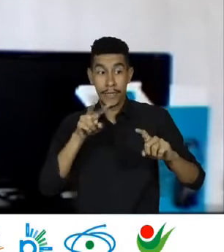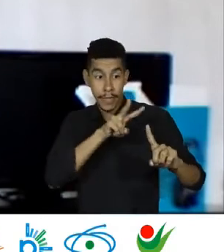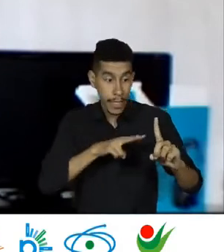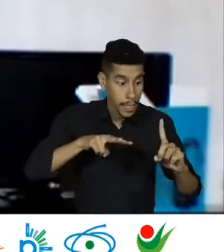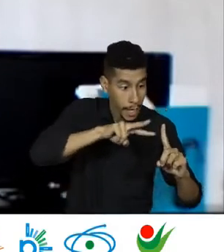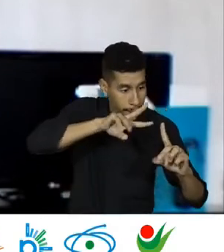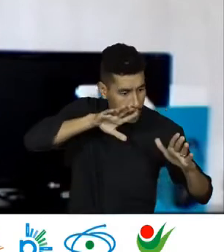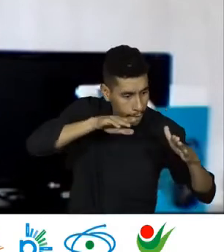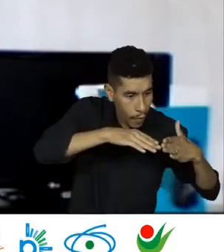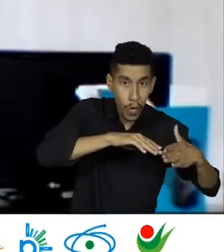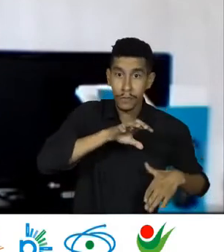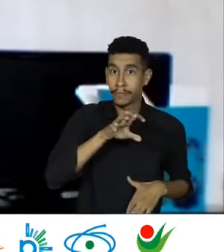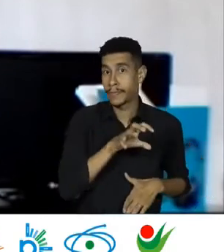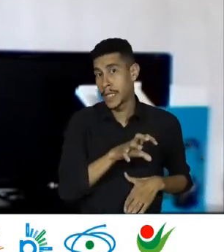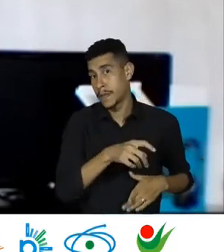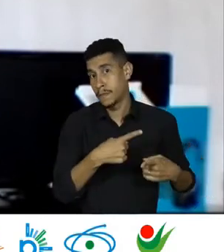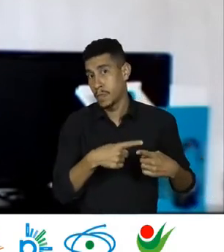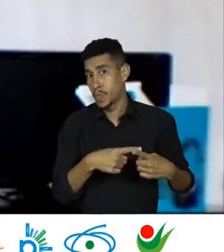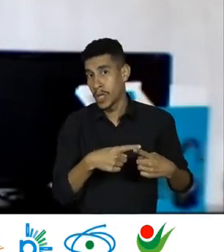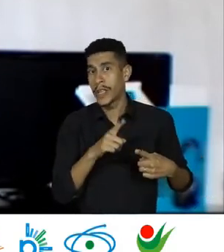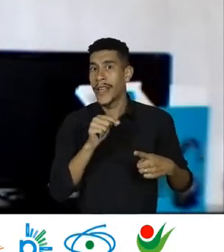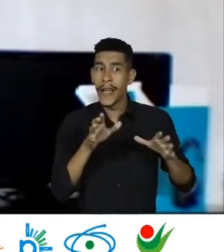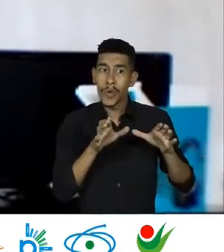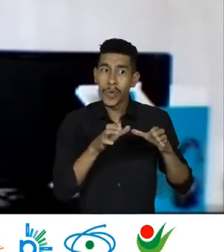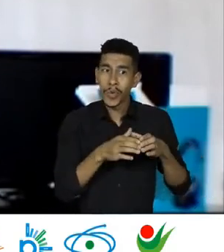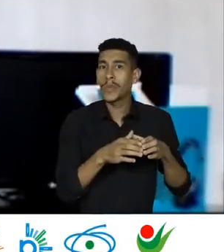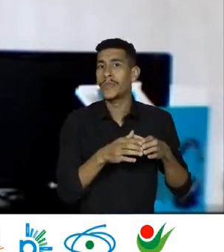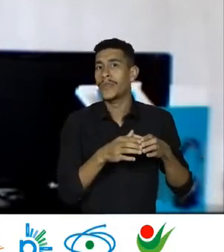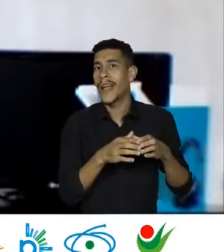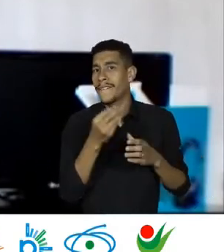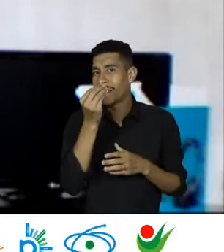Que são grupos De certa forma Que também se encontram Em vulnerabilidade